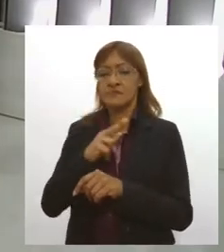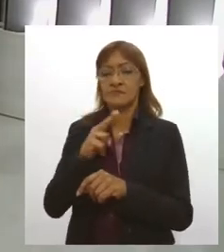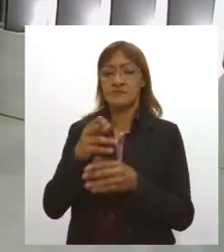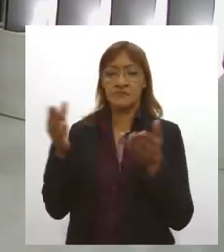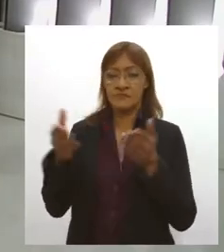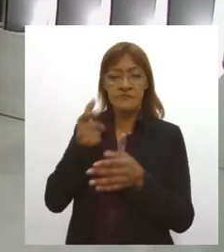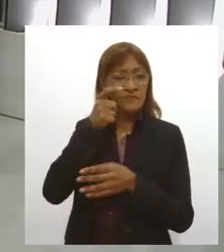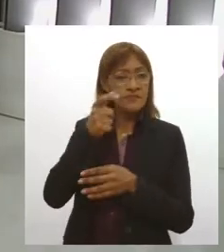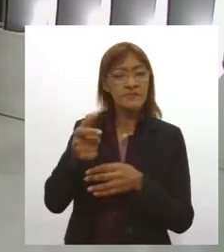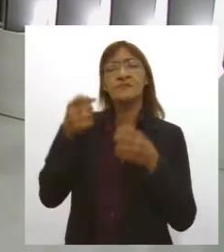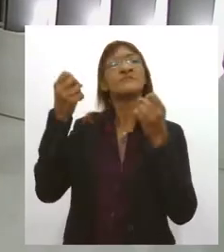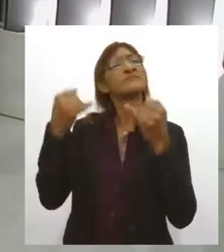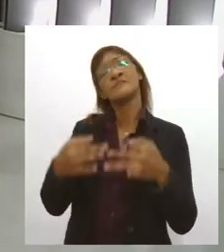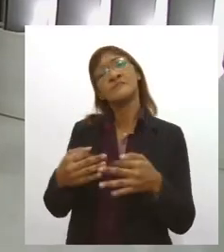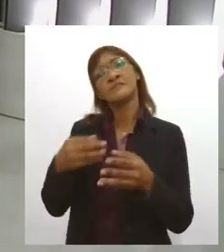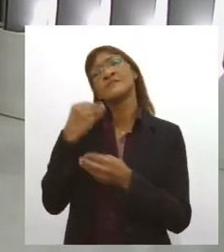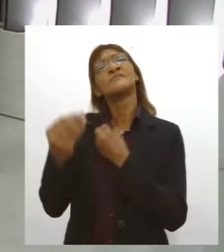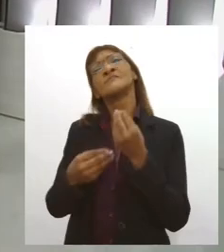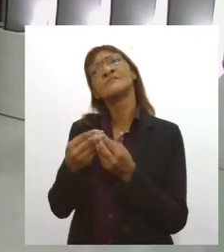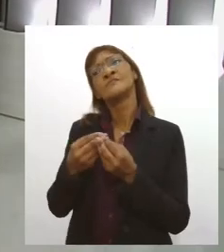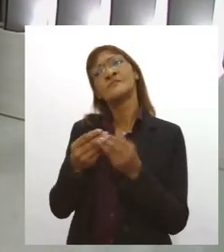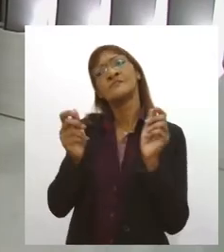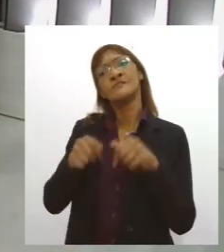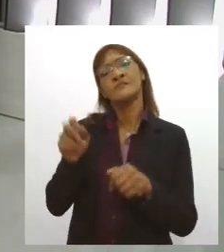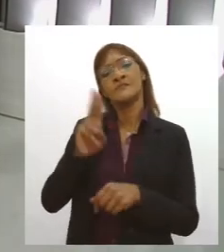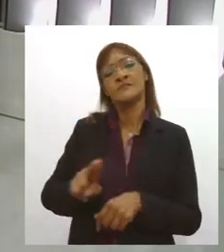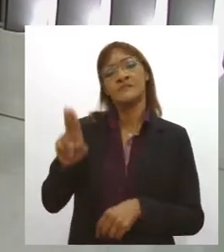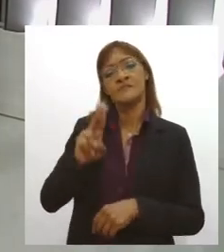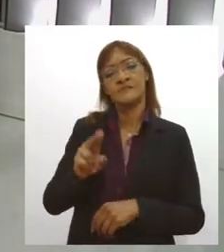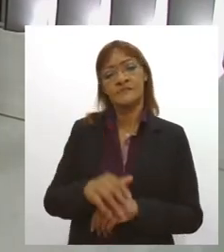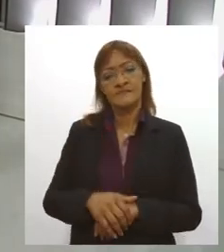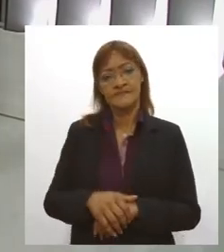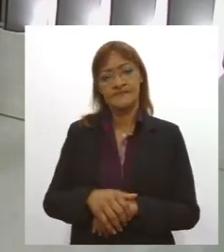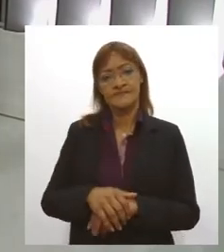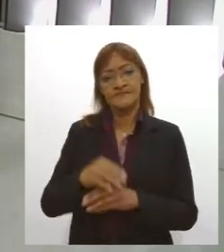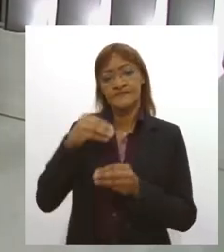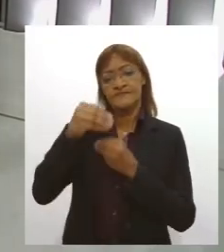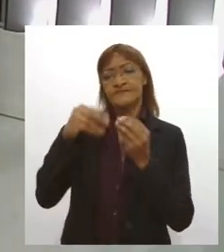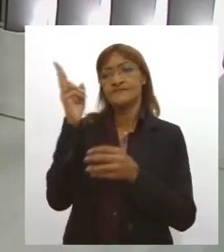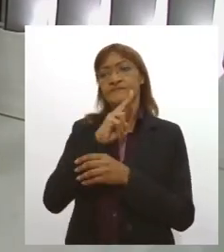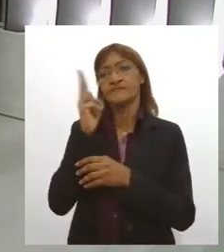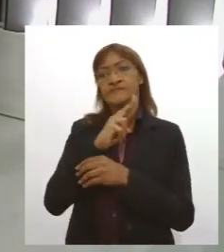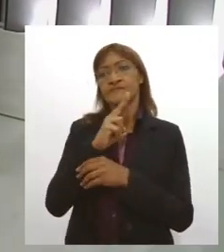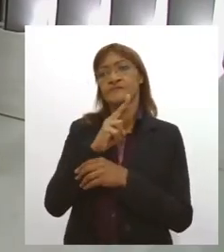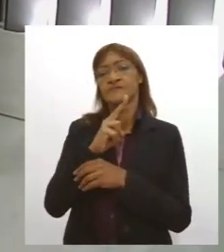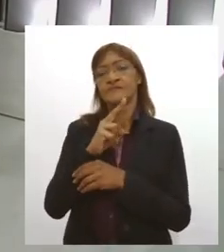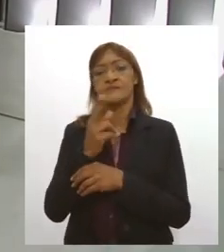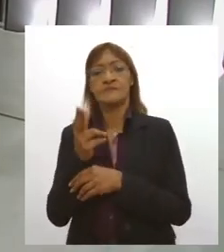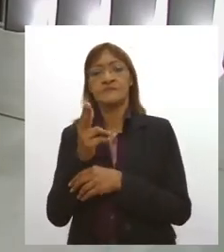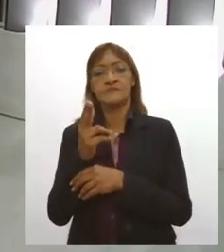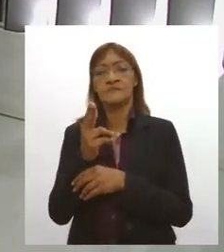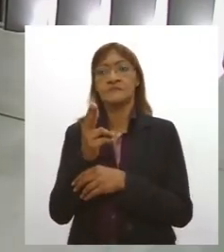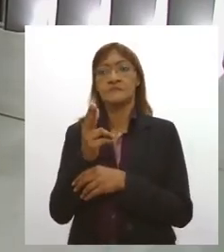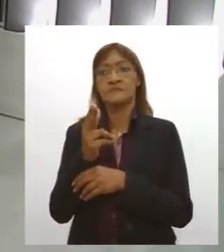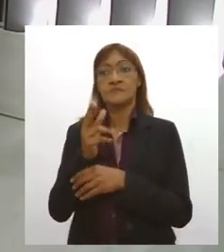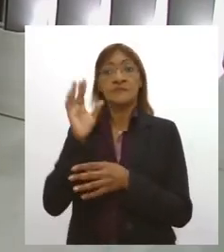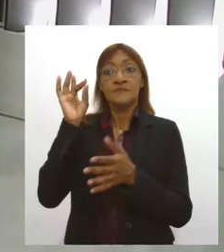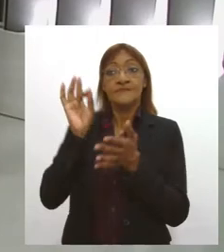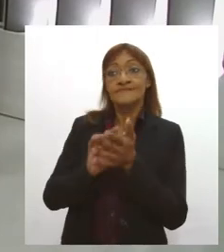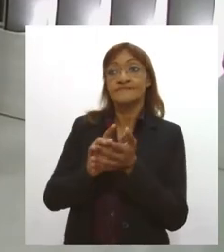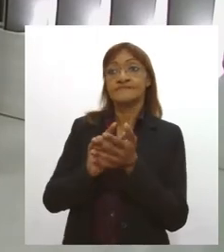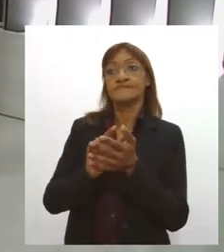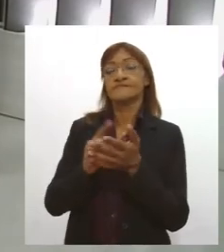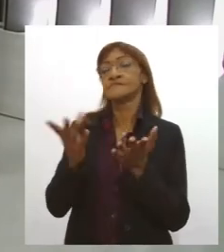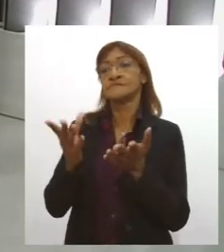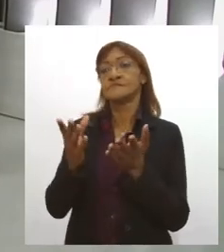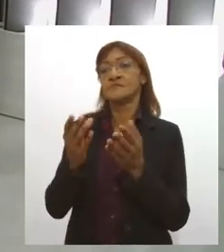explica um pouquinho, Danila. Como é que funciona, né? Essa questão de uso emergencial e ainda não ser definitivo. Quais etapas